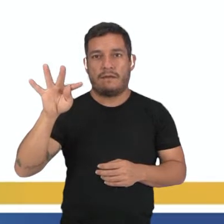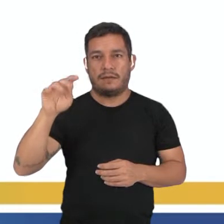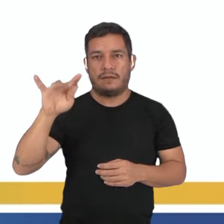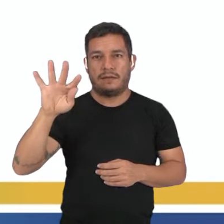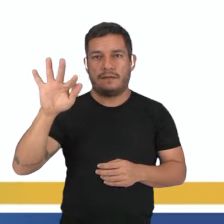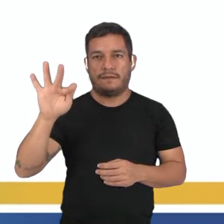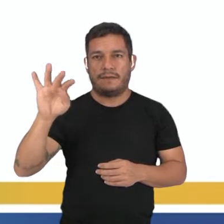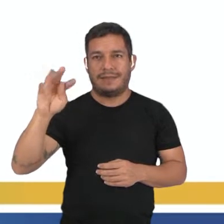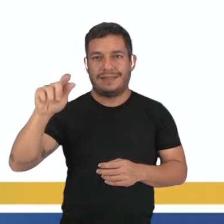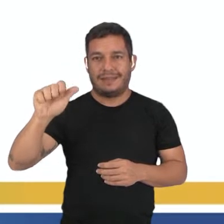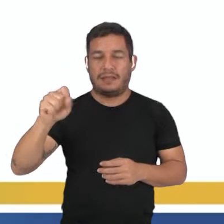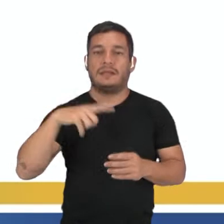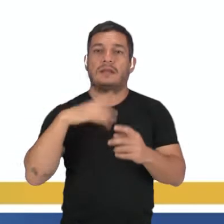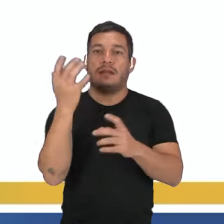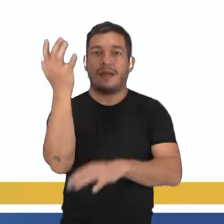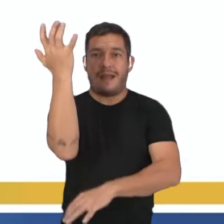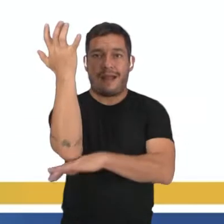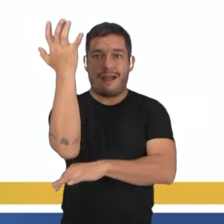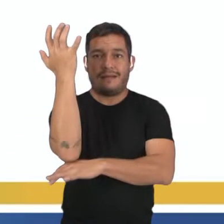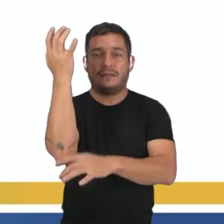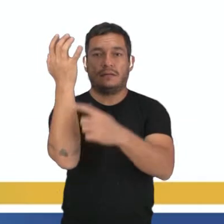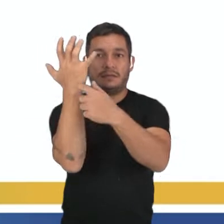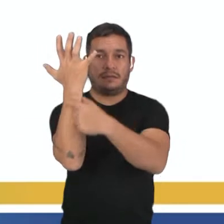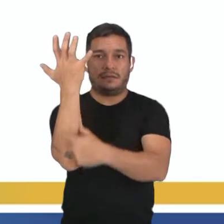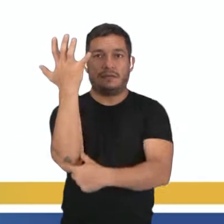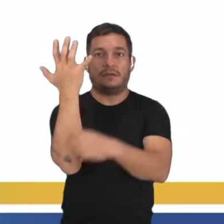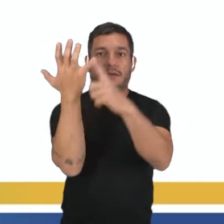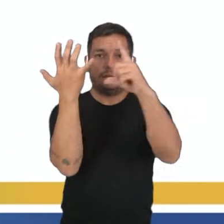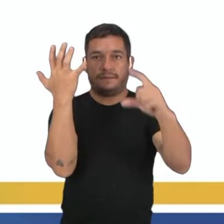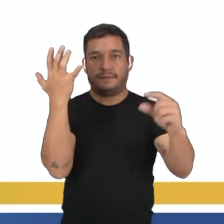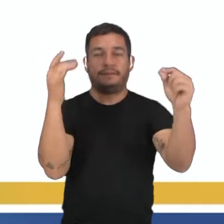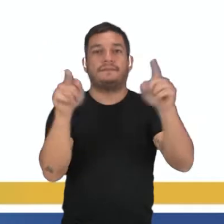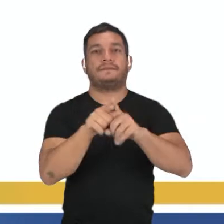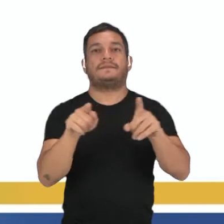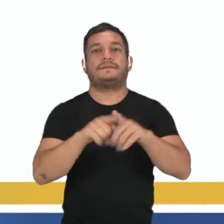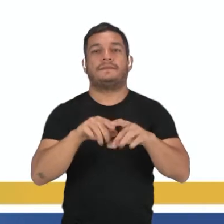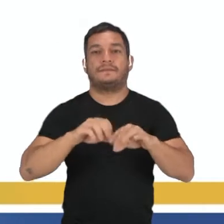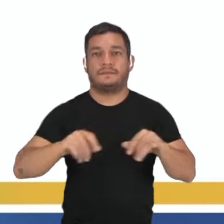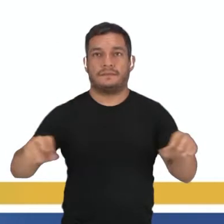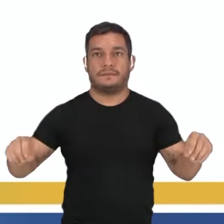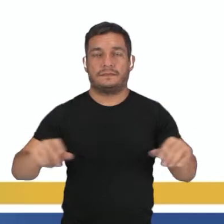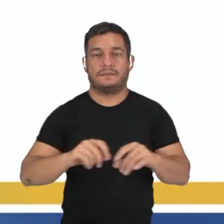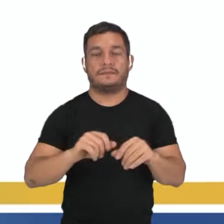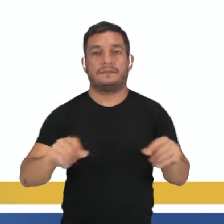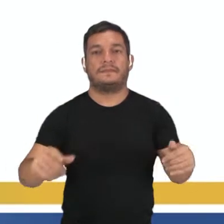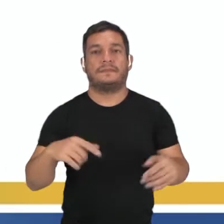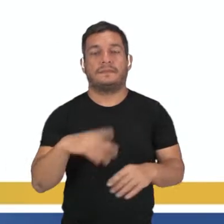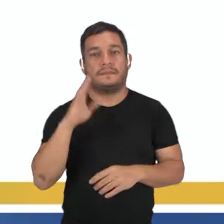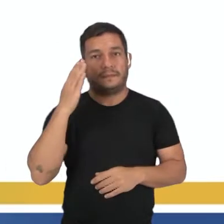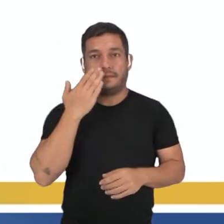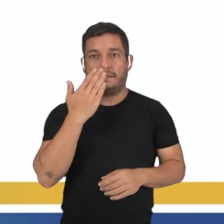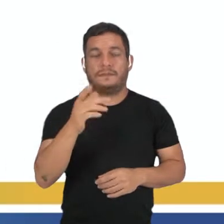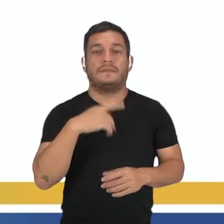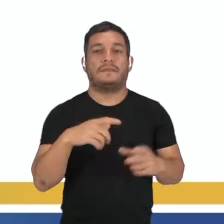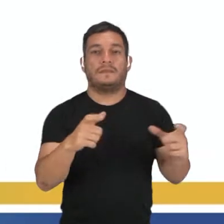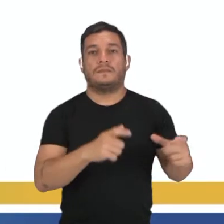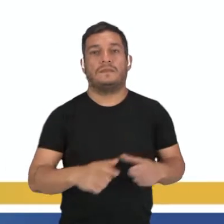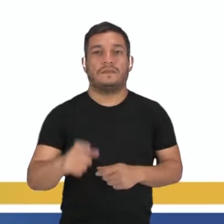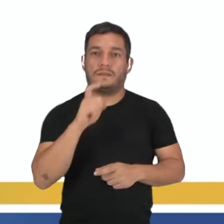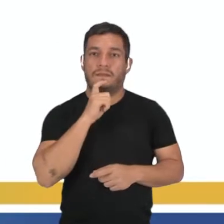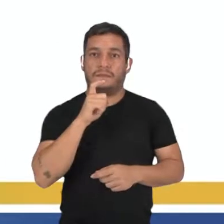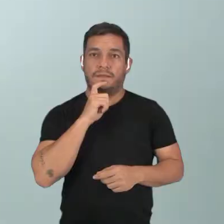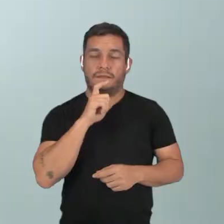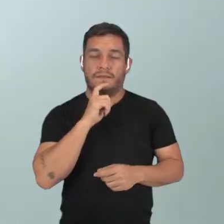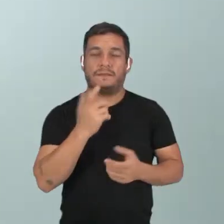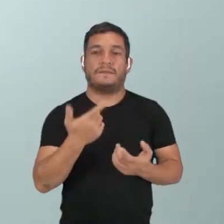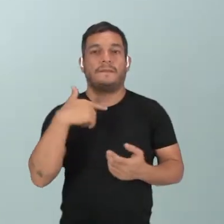vão possuir raiz, caula e folha. E são plantas terrestres que vivem preferencialmente em locais frios ou temperados.